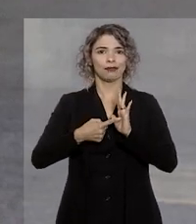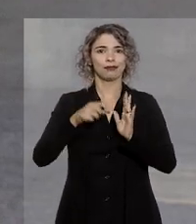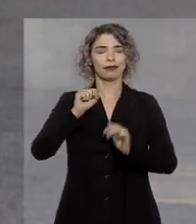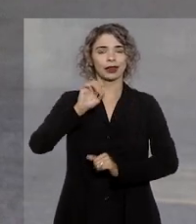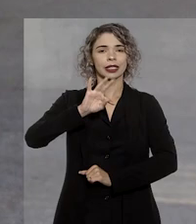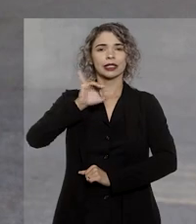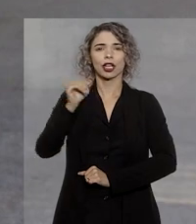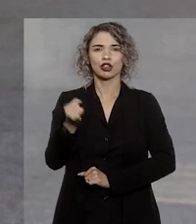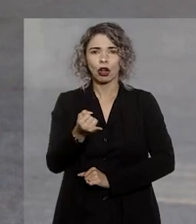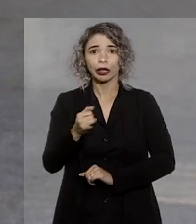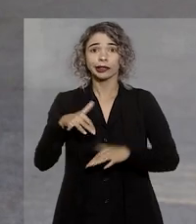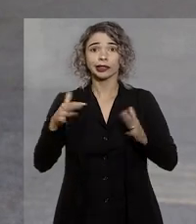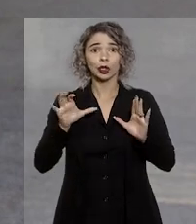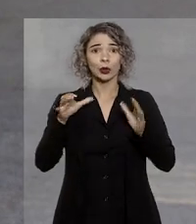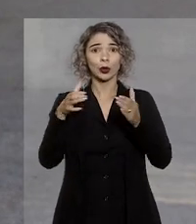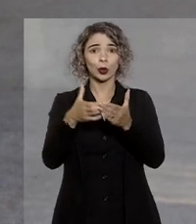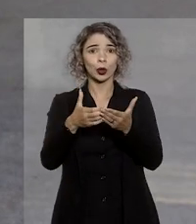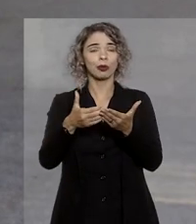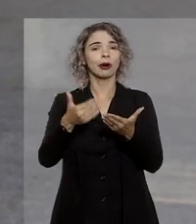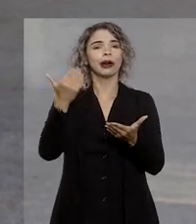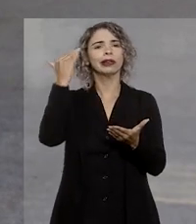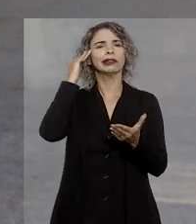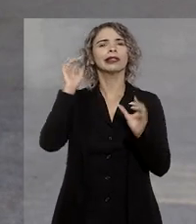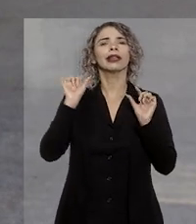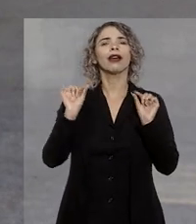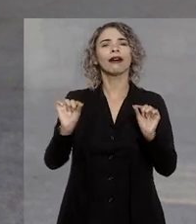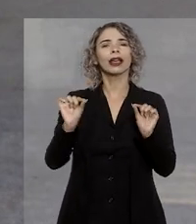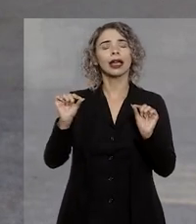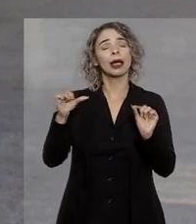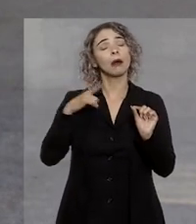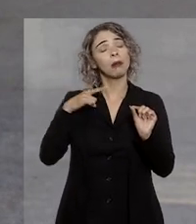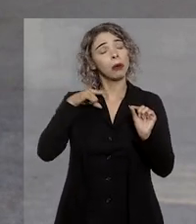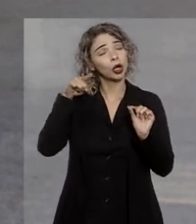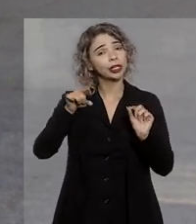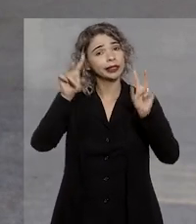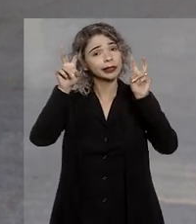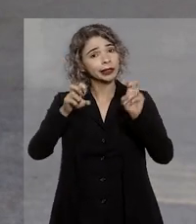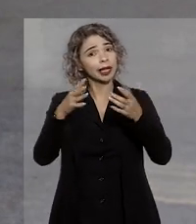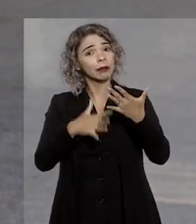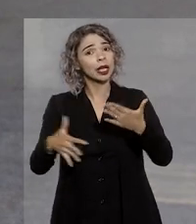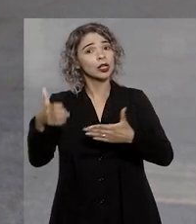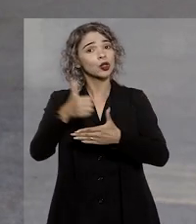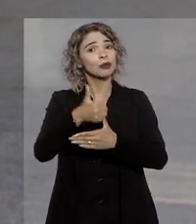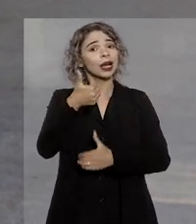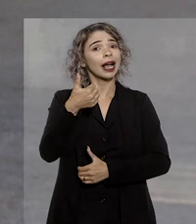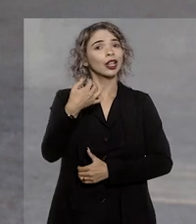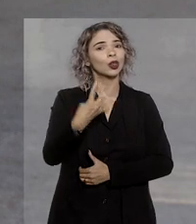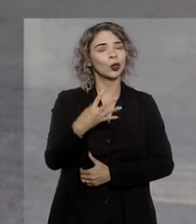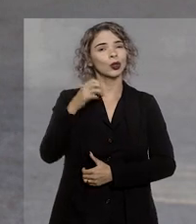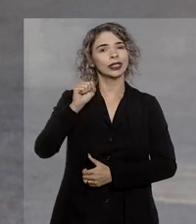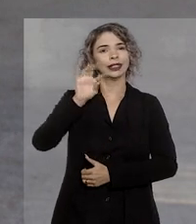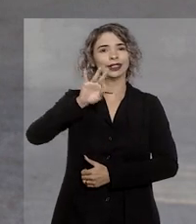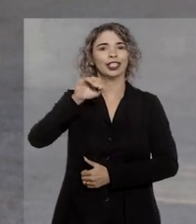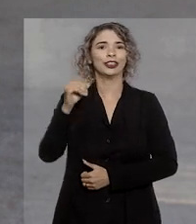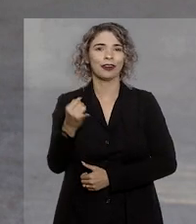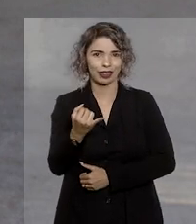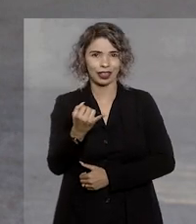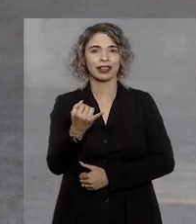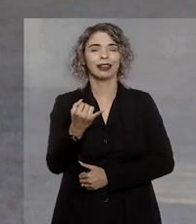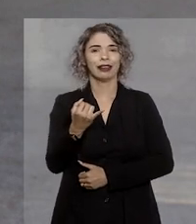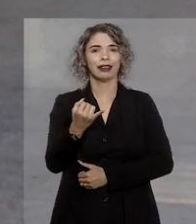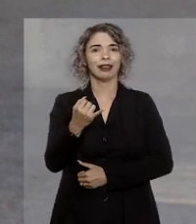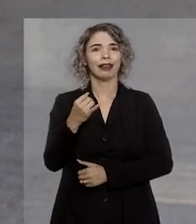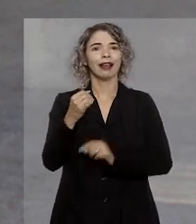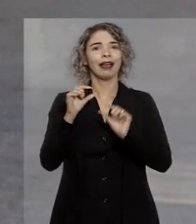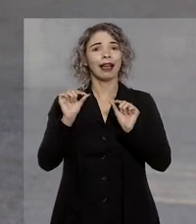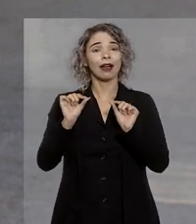denúncia. No STJ, no entanto, o colegiado entendeu ser aplicável ao caso a súmula vinculante 14 do Supremo Tribunal